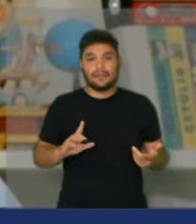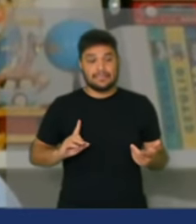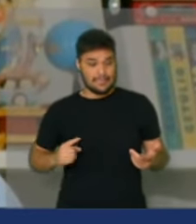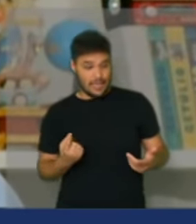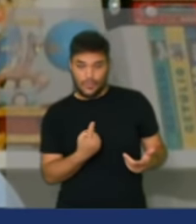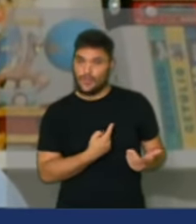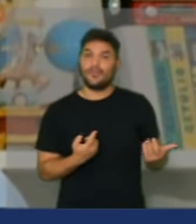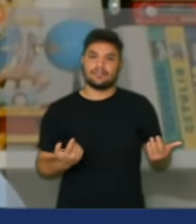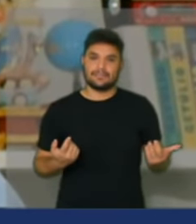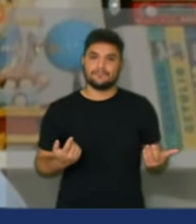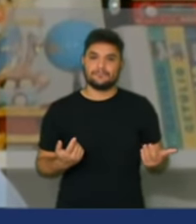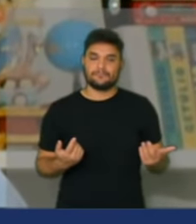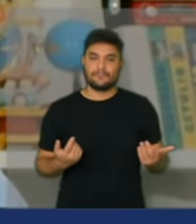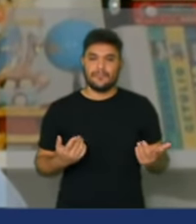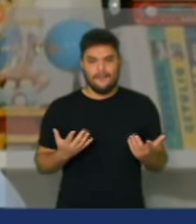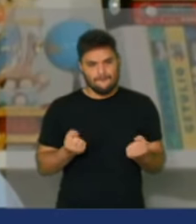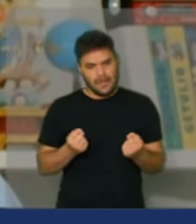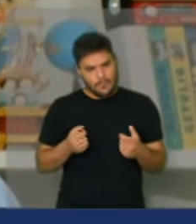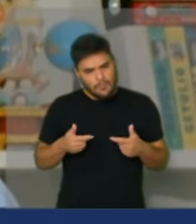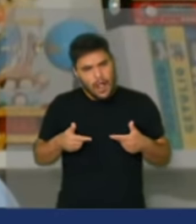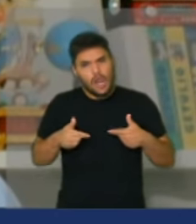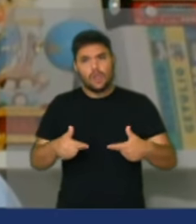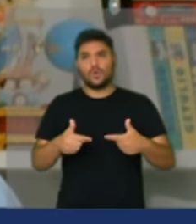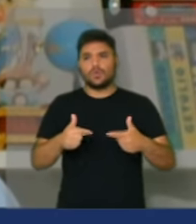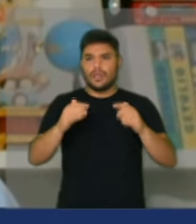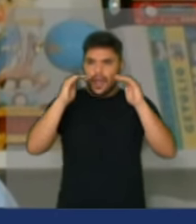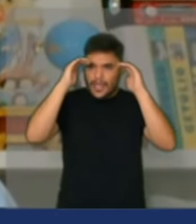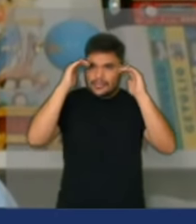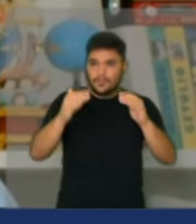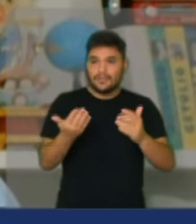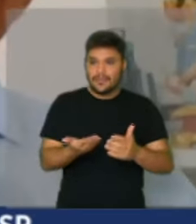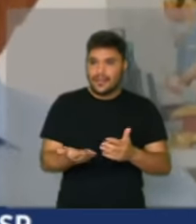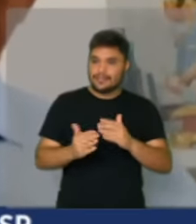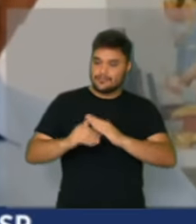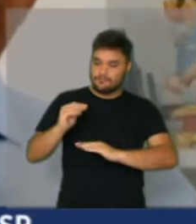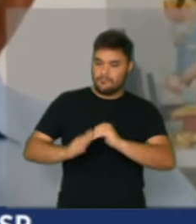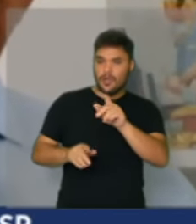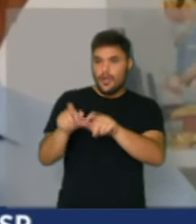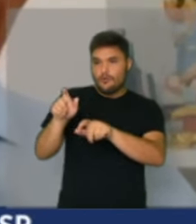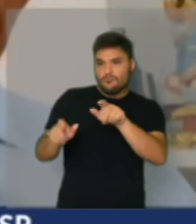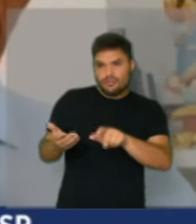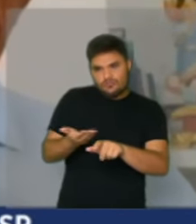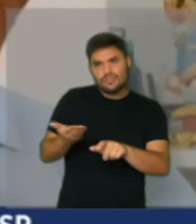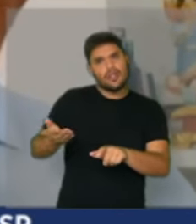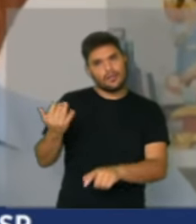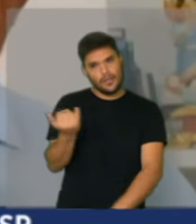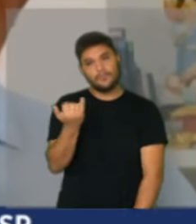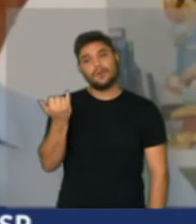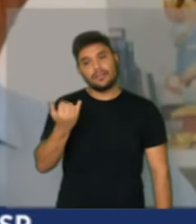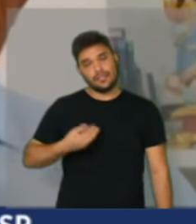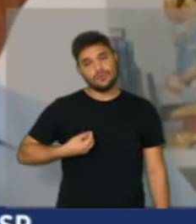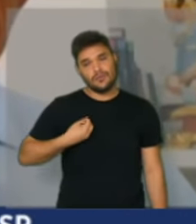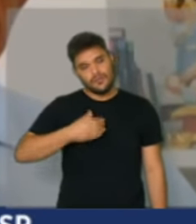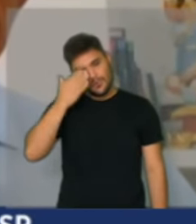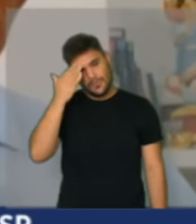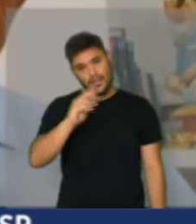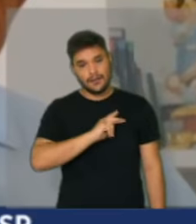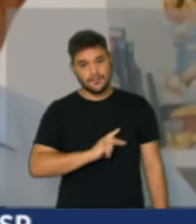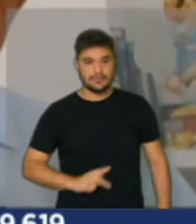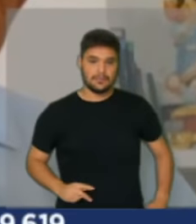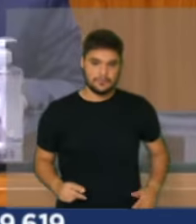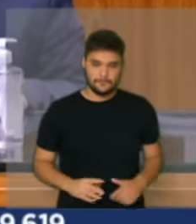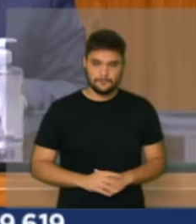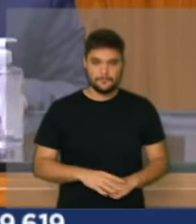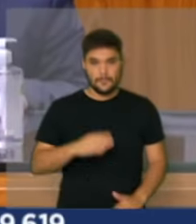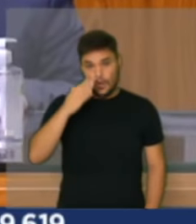causas. Vamos nesta luta respeitando esse profissional tão importante para a vida. Obrigado, presidente. Muito